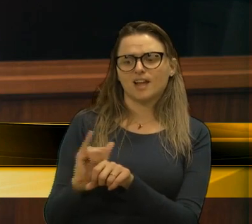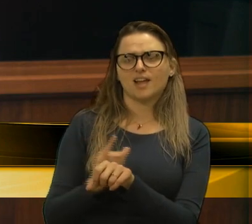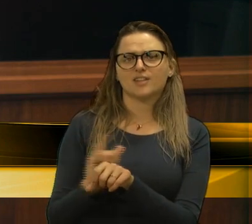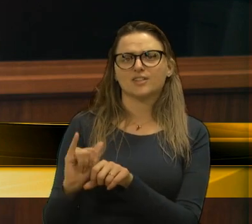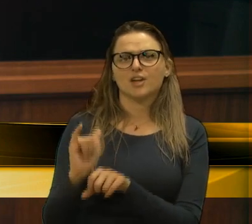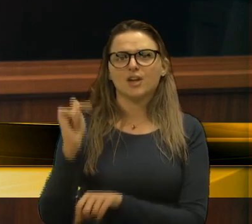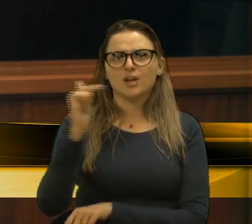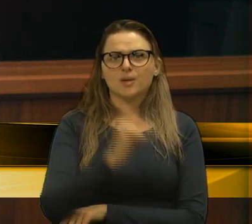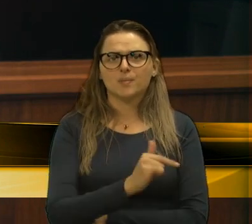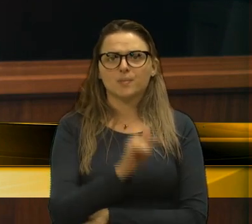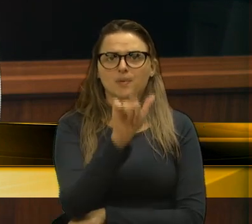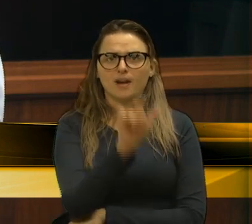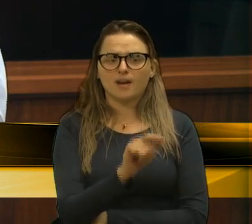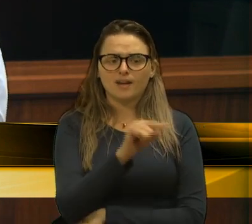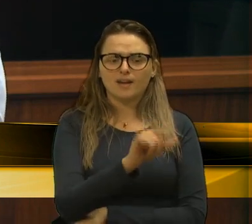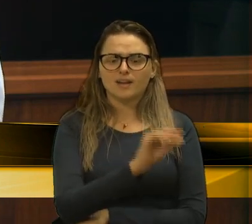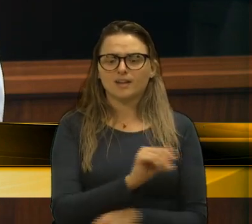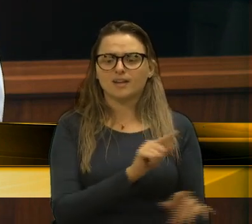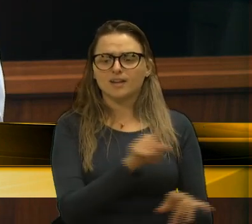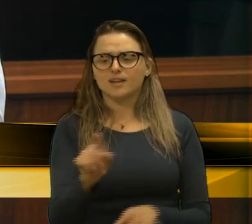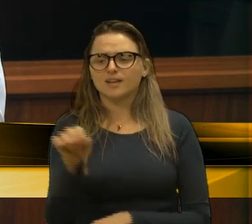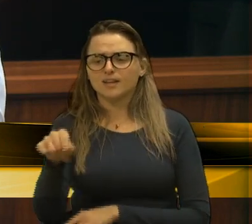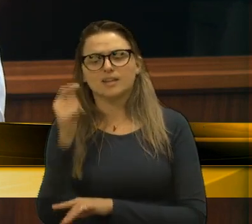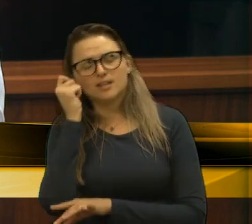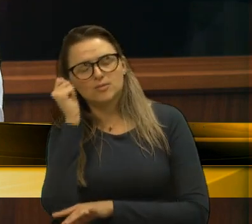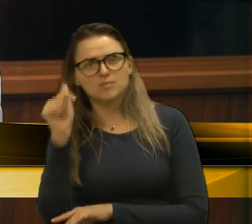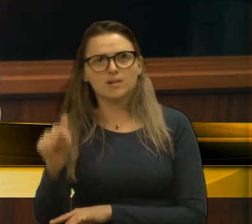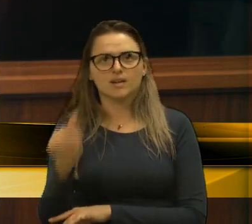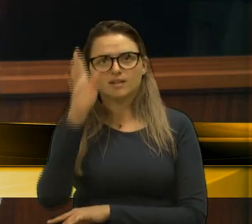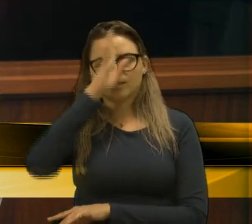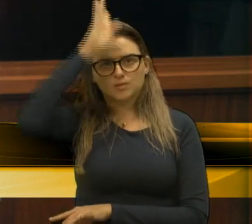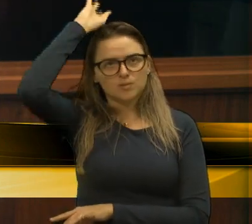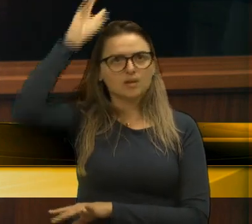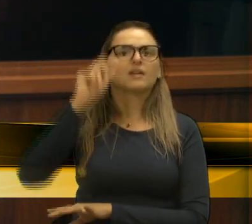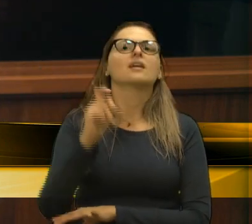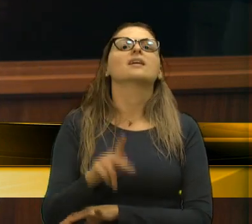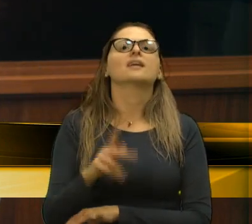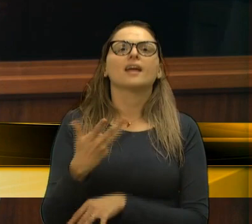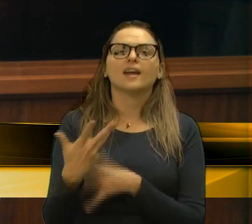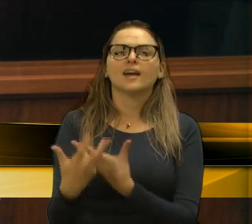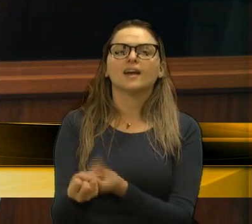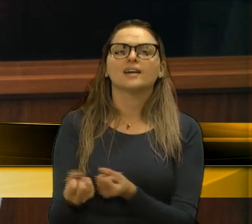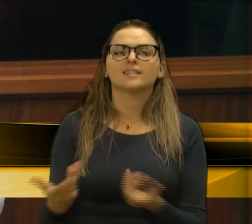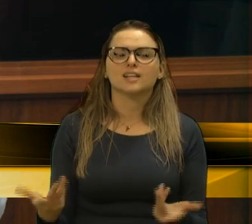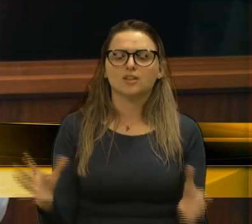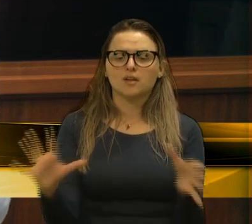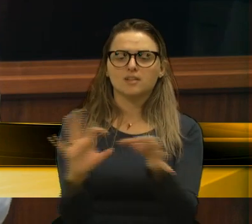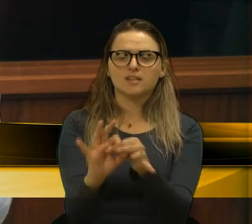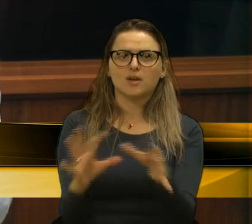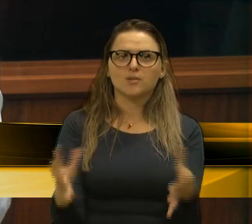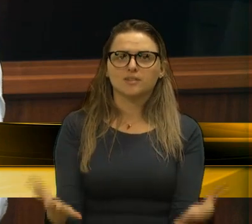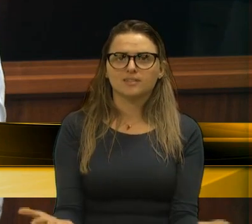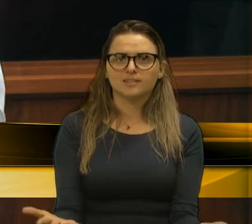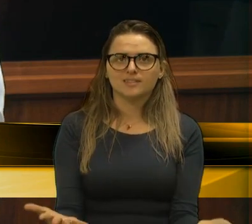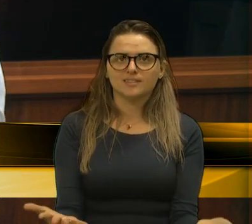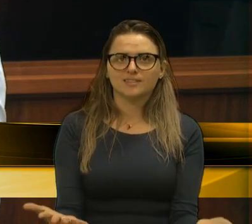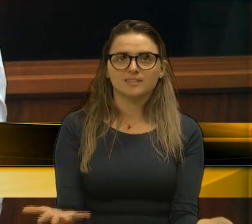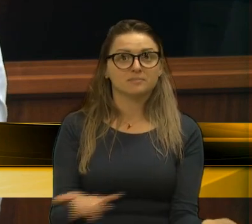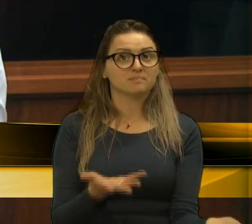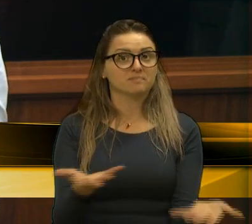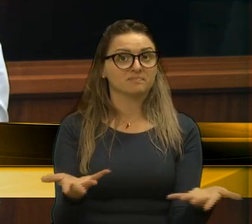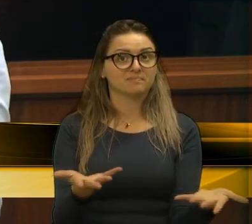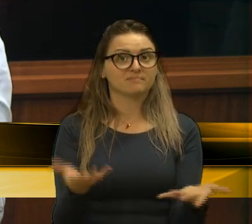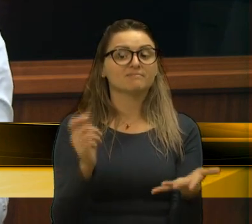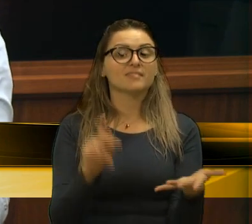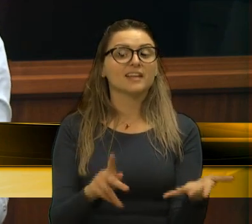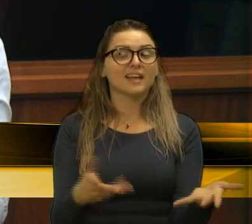dormir no quartel dos bombeiros? Quem fez essa ligação, será? Quem que fez?